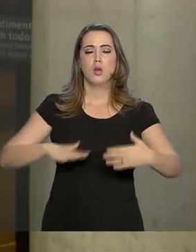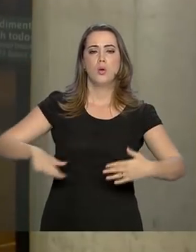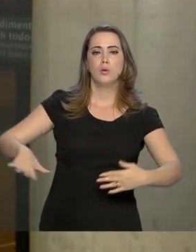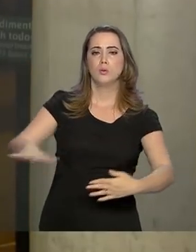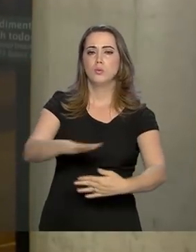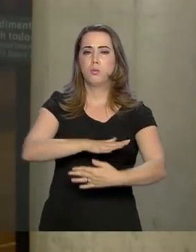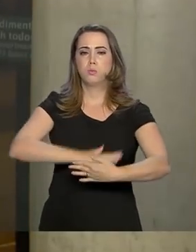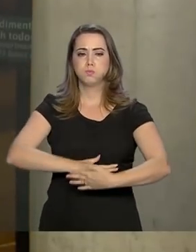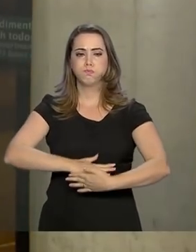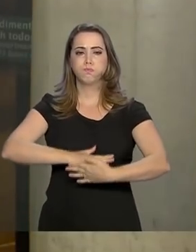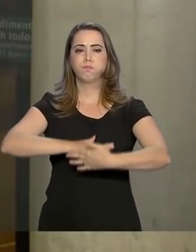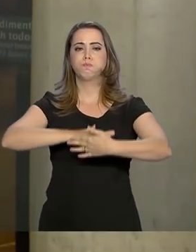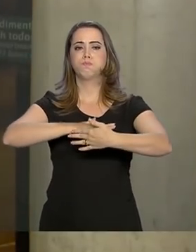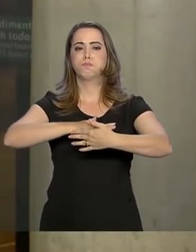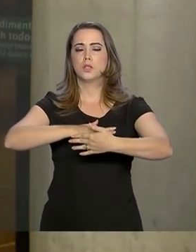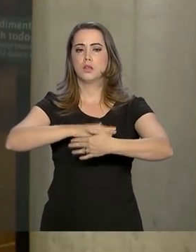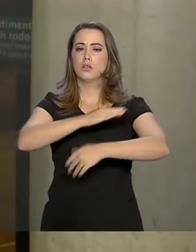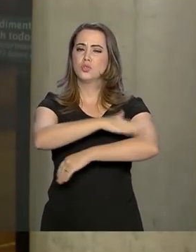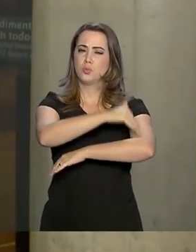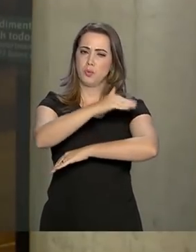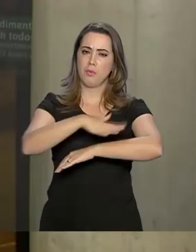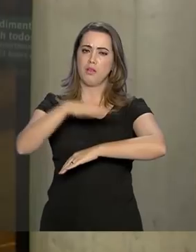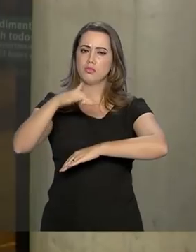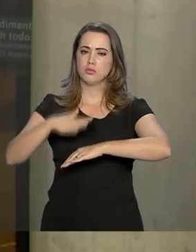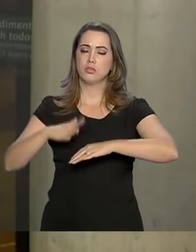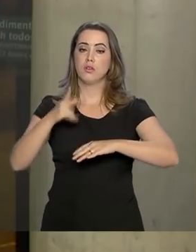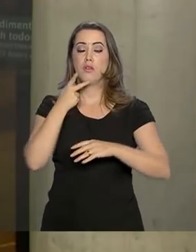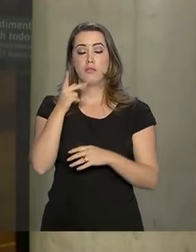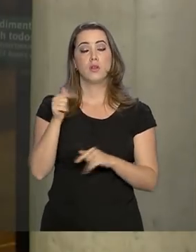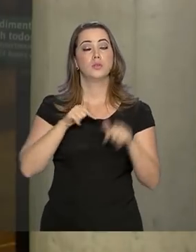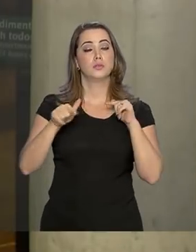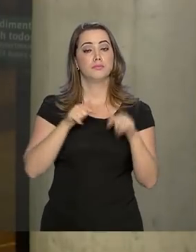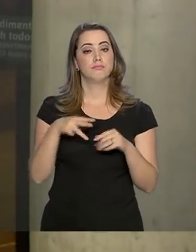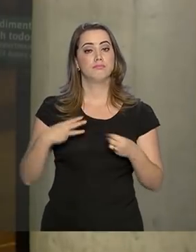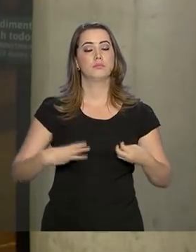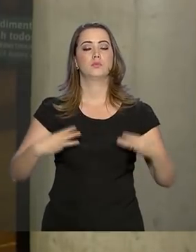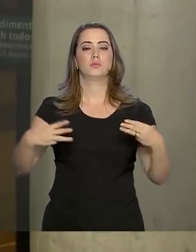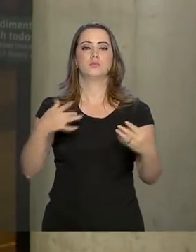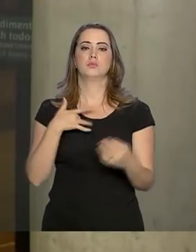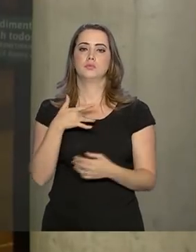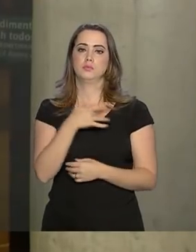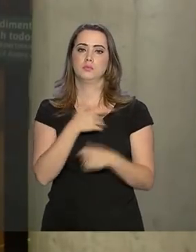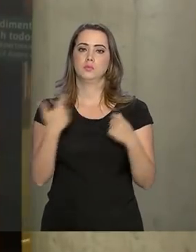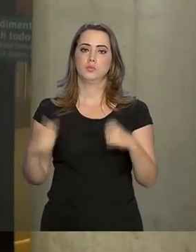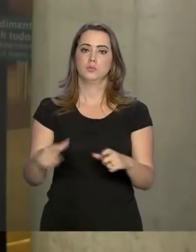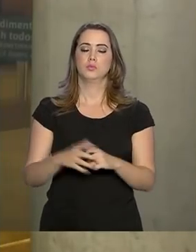de Brumadinho. O portavoz destacou as ações do Ministério da Saúde na região.